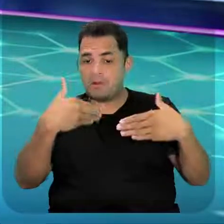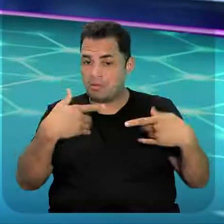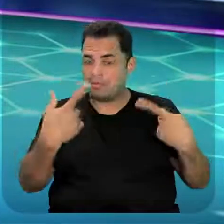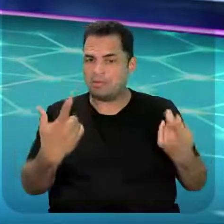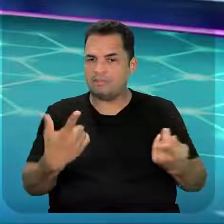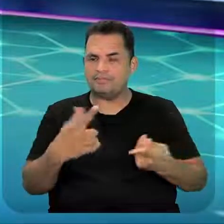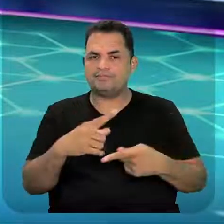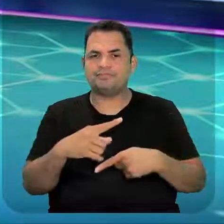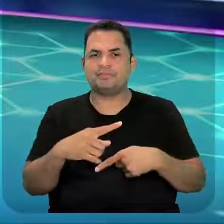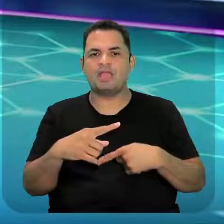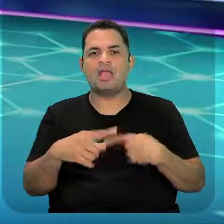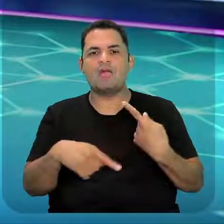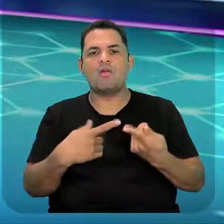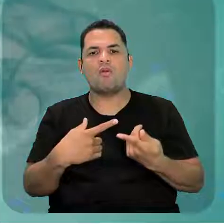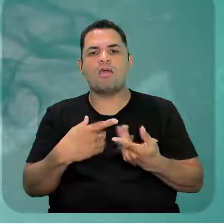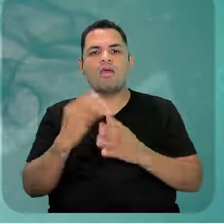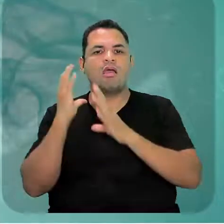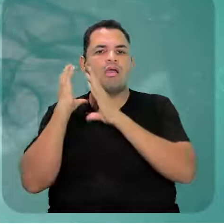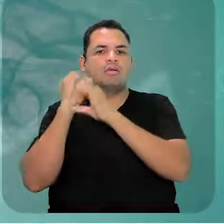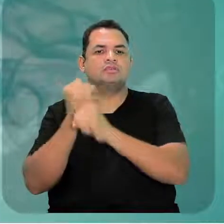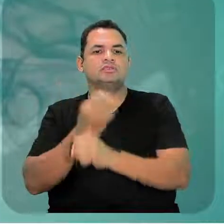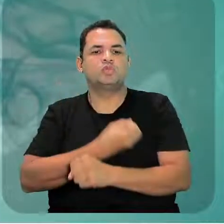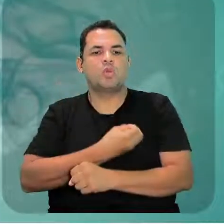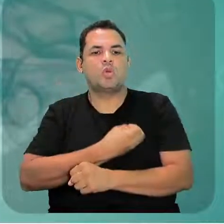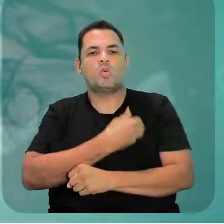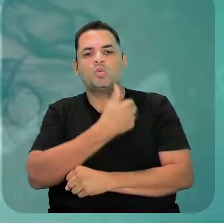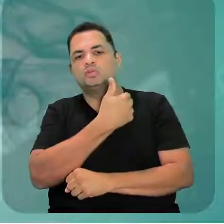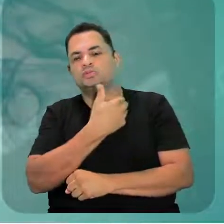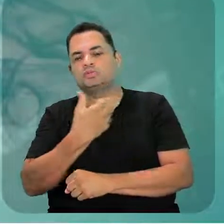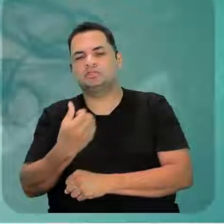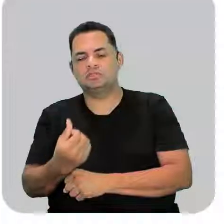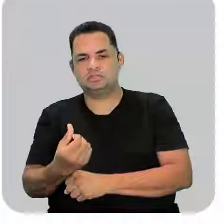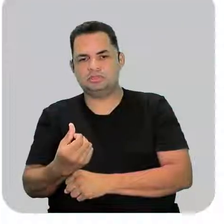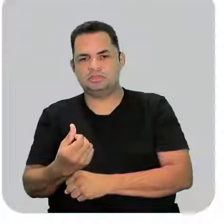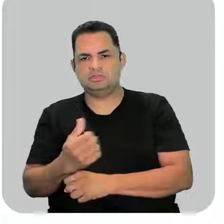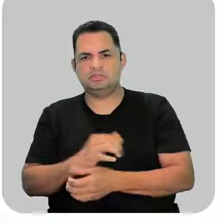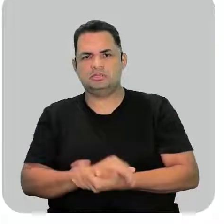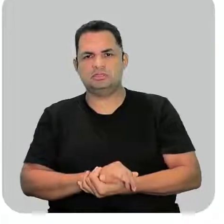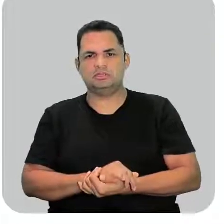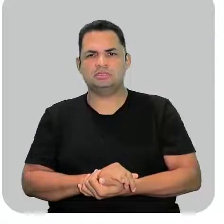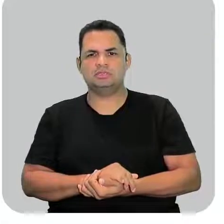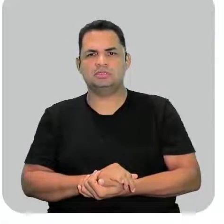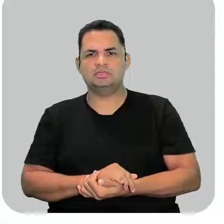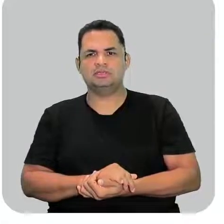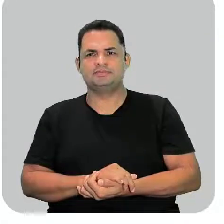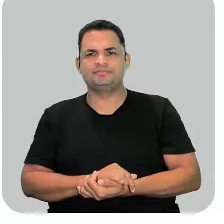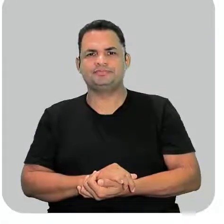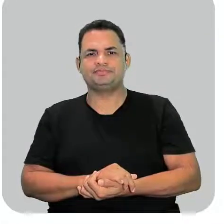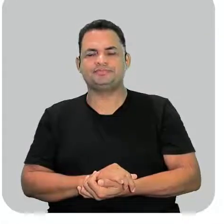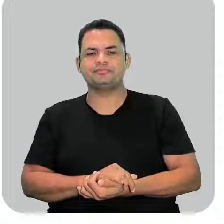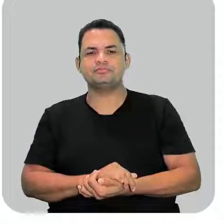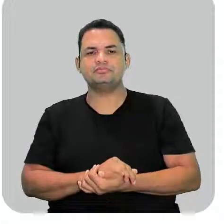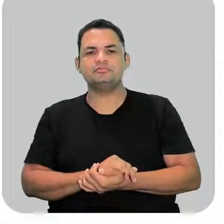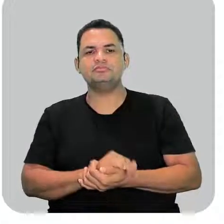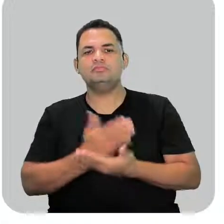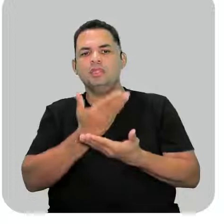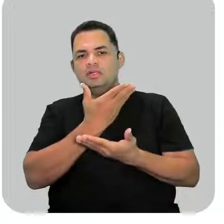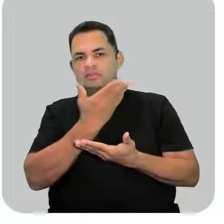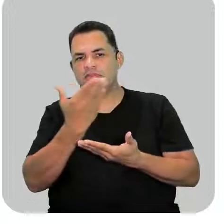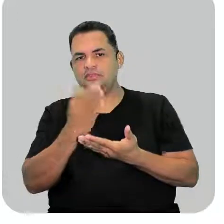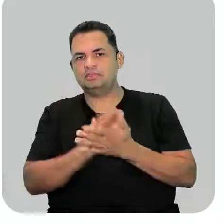Então vamos lá para a revisão da aula de número 16. Nós estamos falando das funções